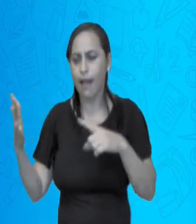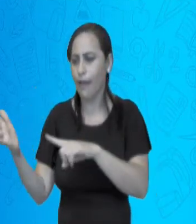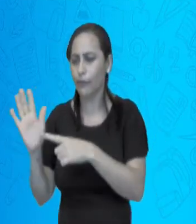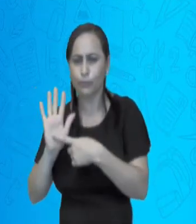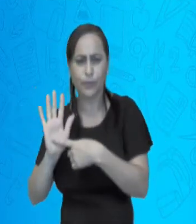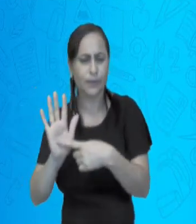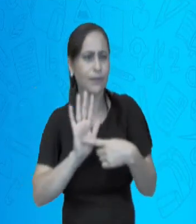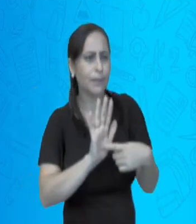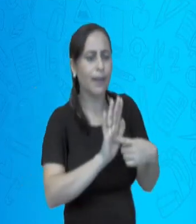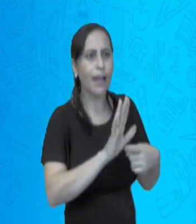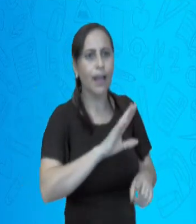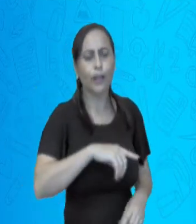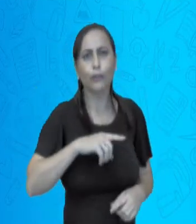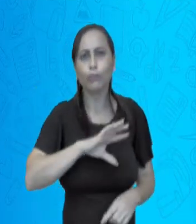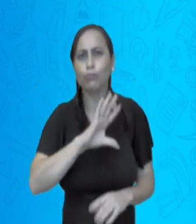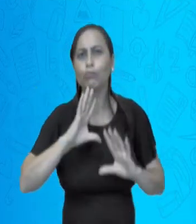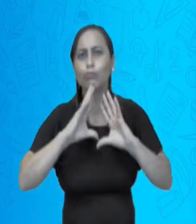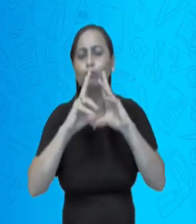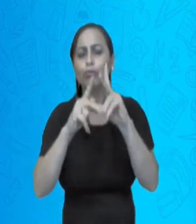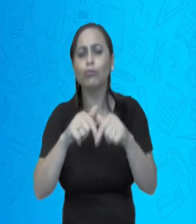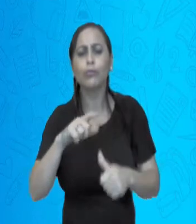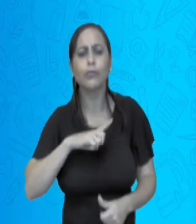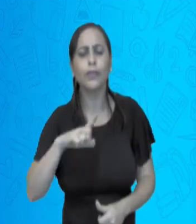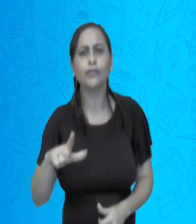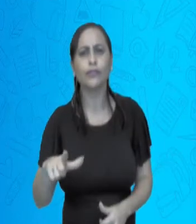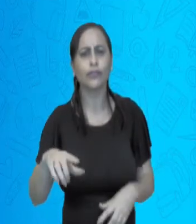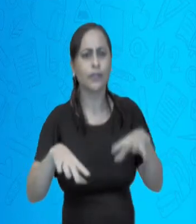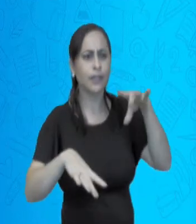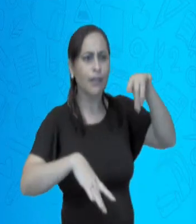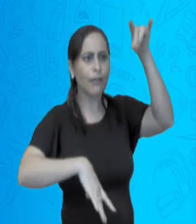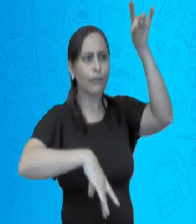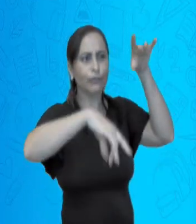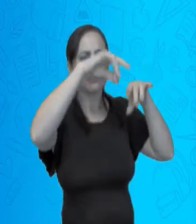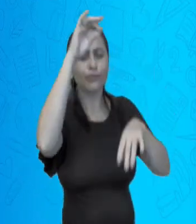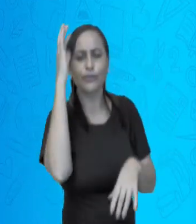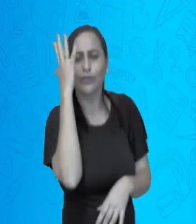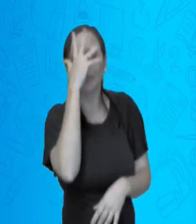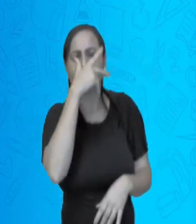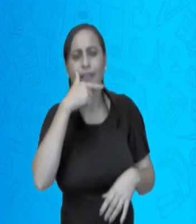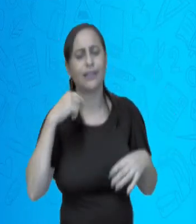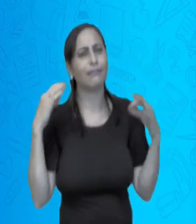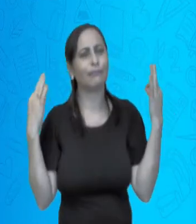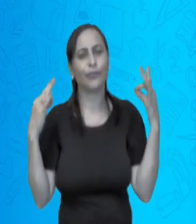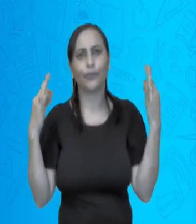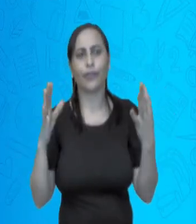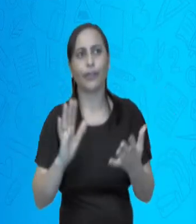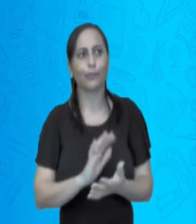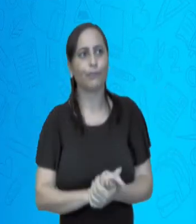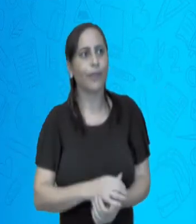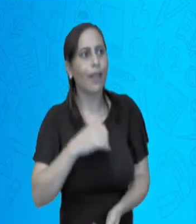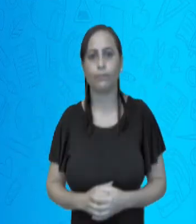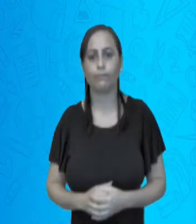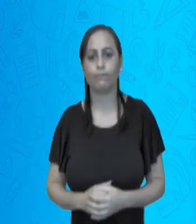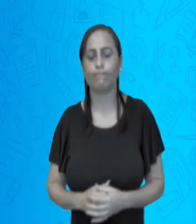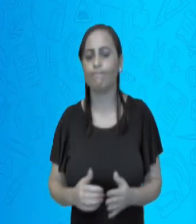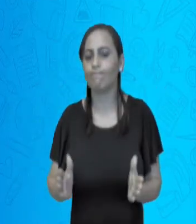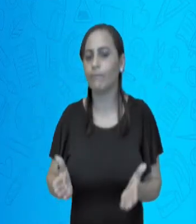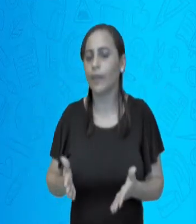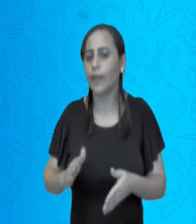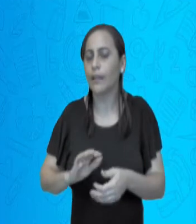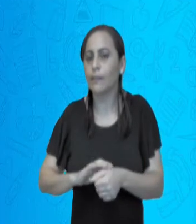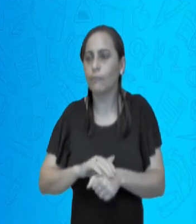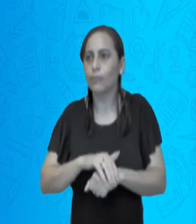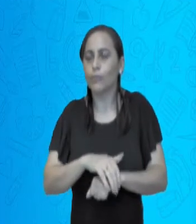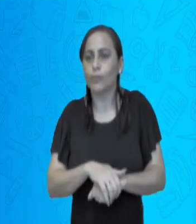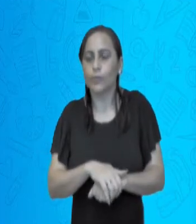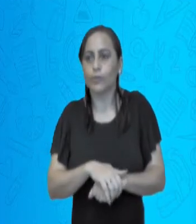jardim, tudo que tinha de belo e precioso ali dentro. A moça ficou muito encantada, né? Já no final